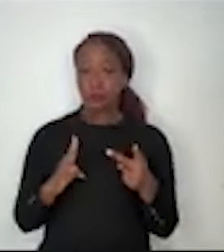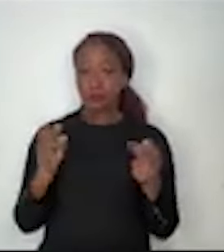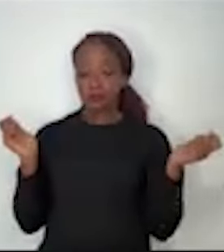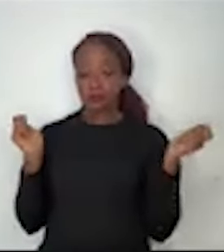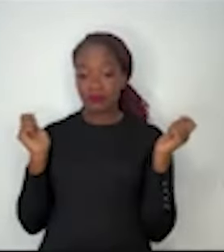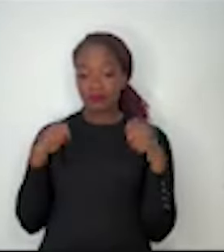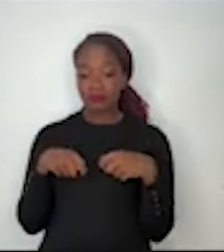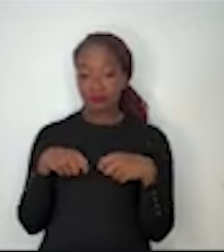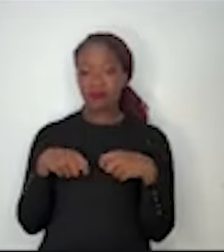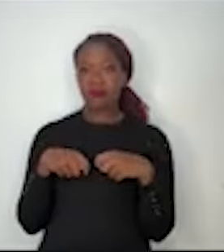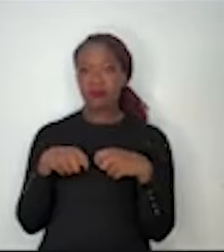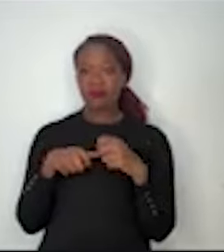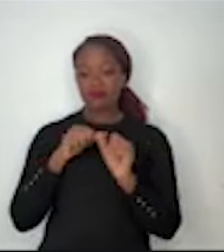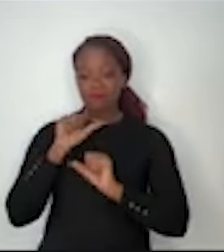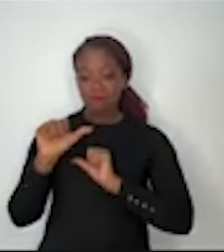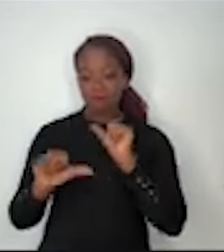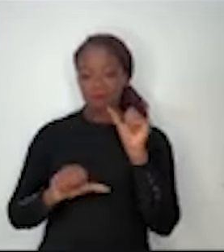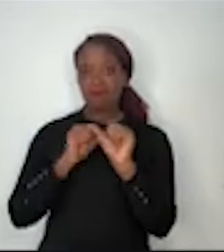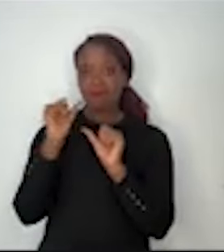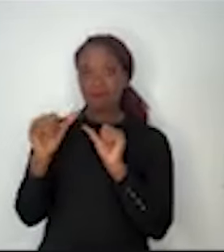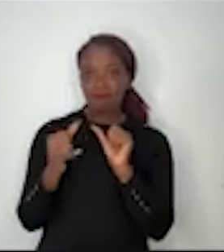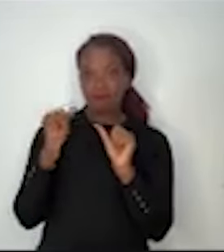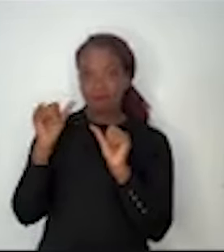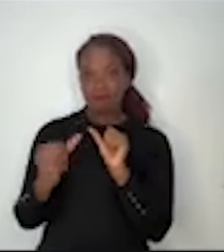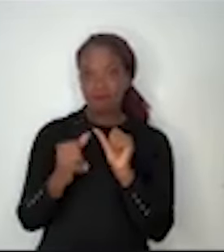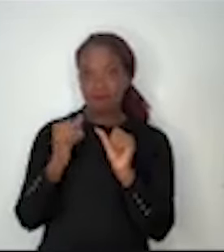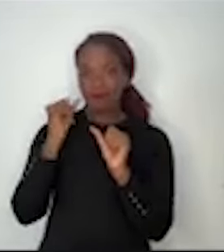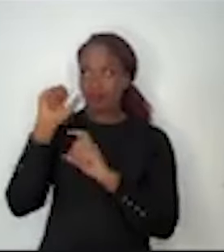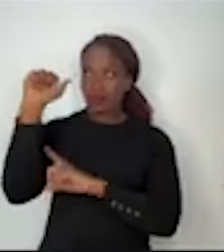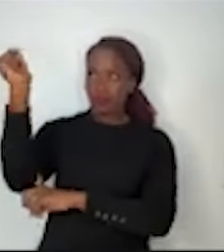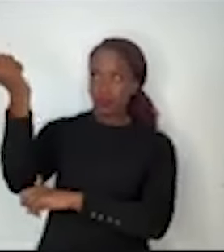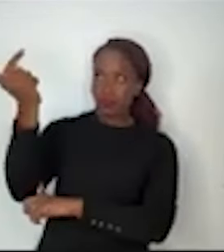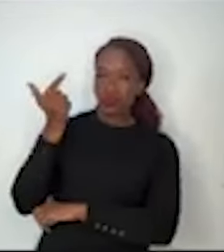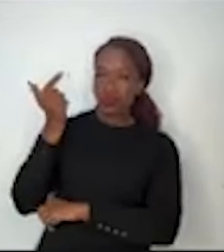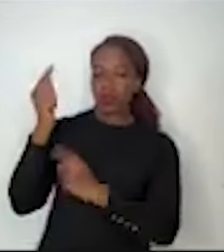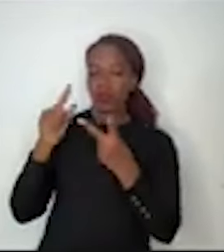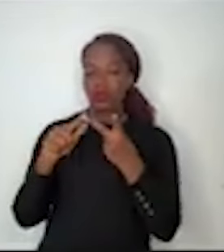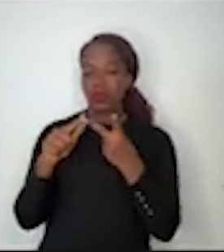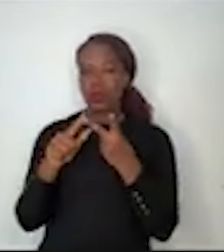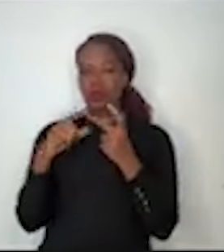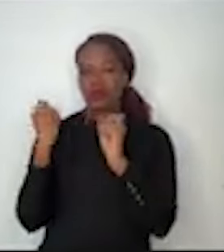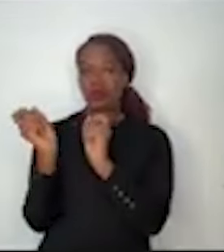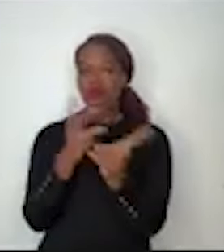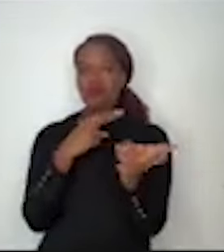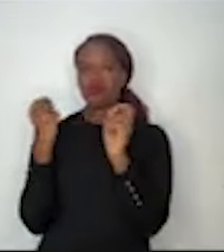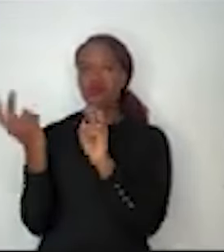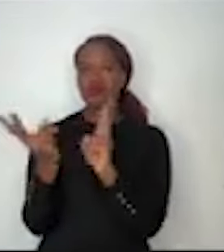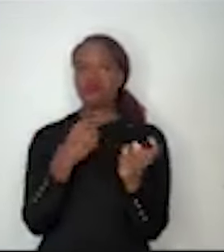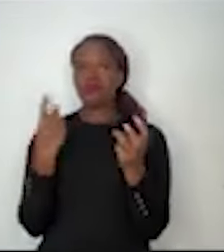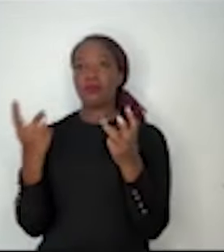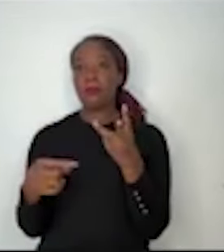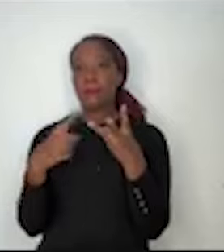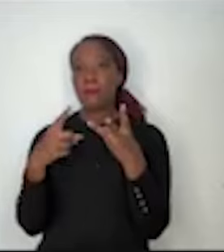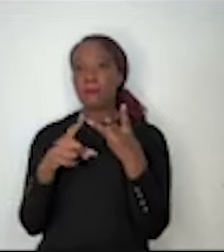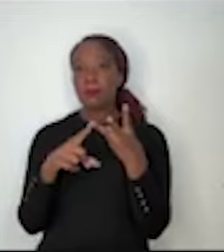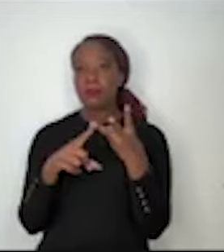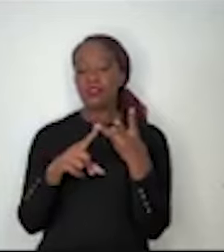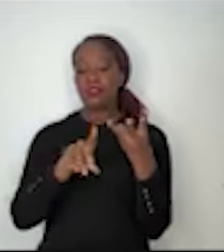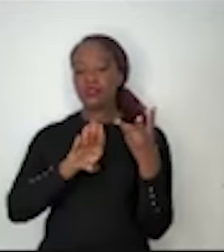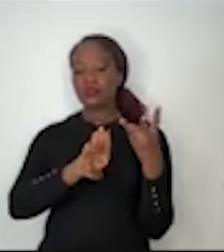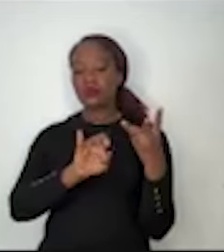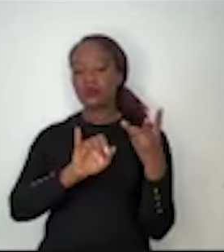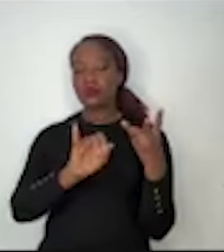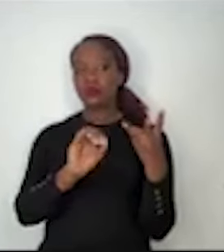renovável, solar, eólica, que é o vento, e biomassa, com grandes avanços